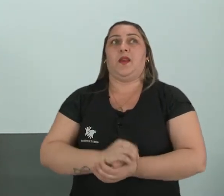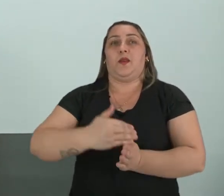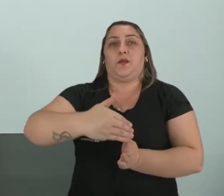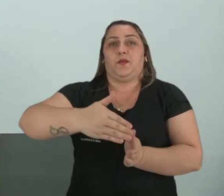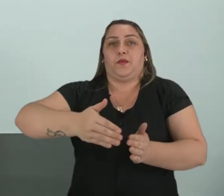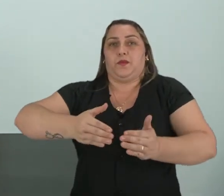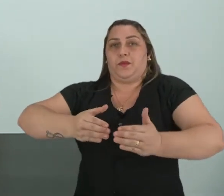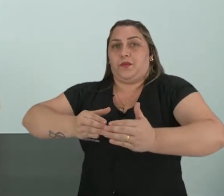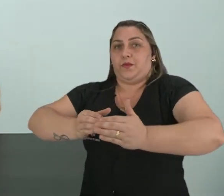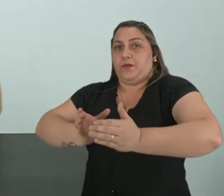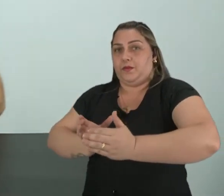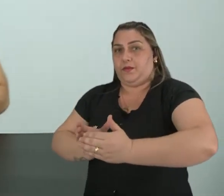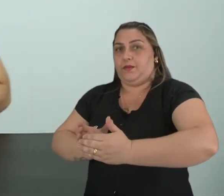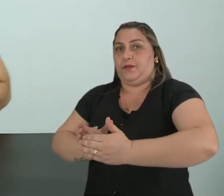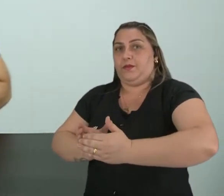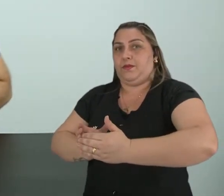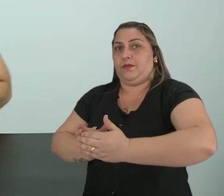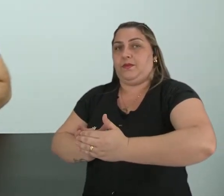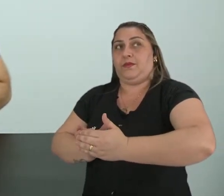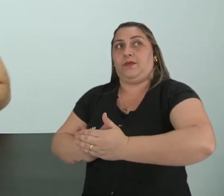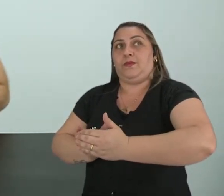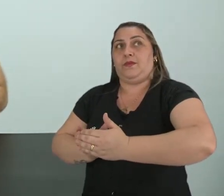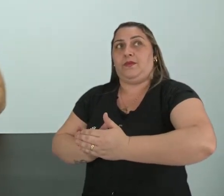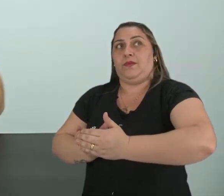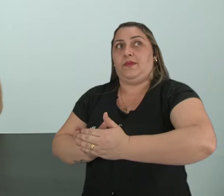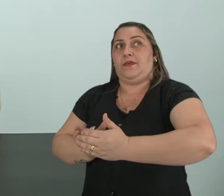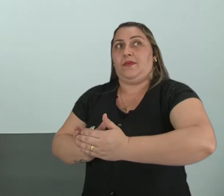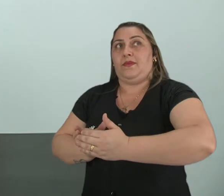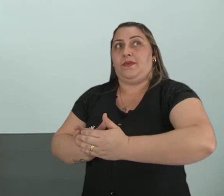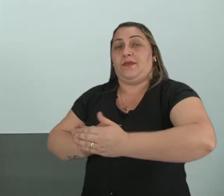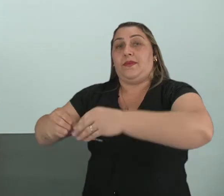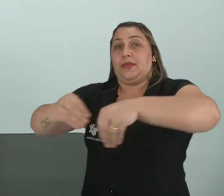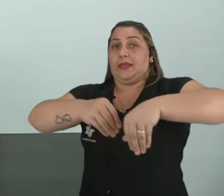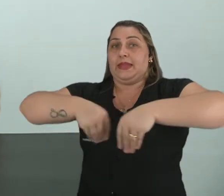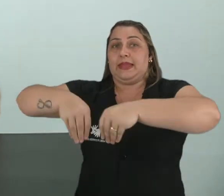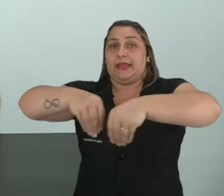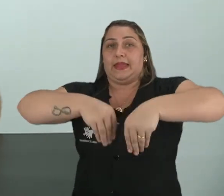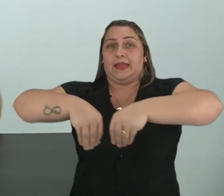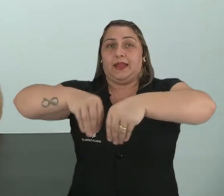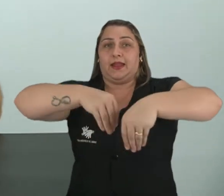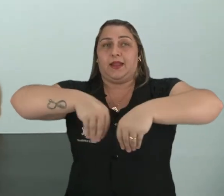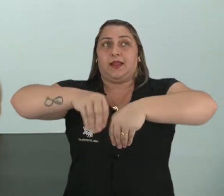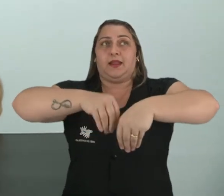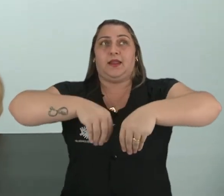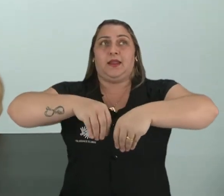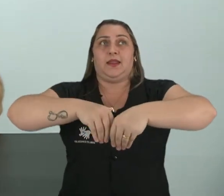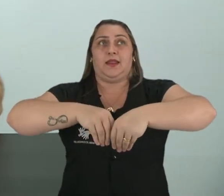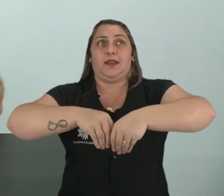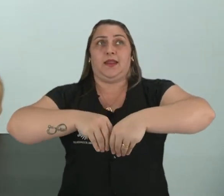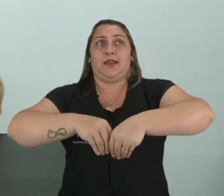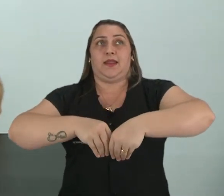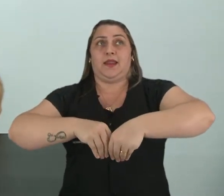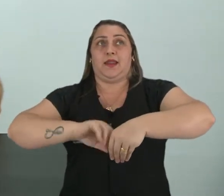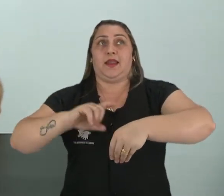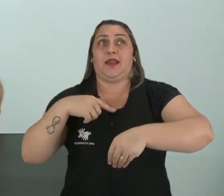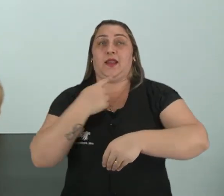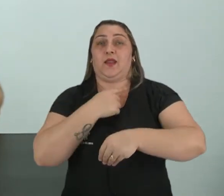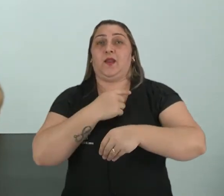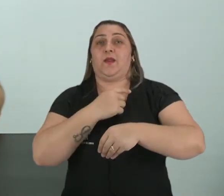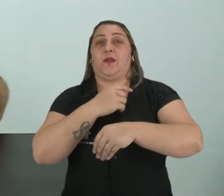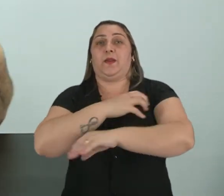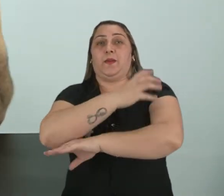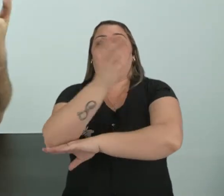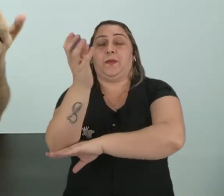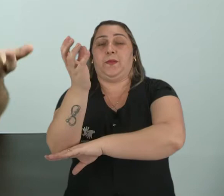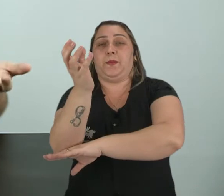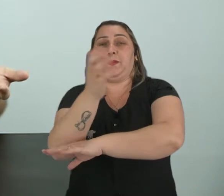virar aqui, ó, esse ambiente aqui é um ambiente terrestre. Essa faz parte da nossa fauna. Fauna quer